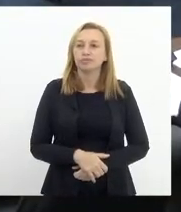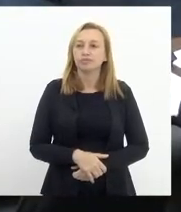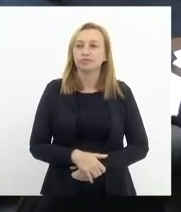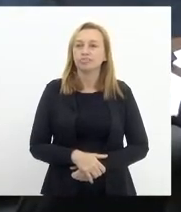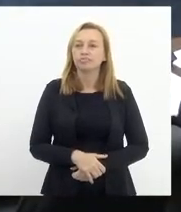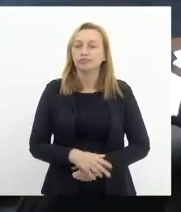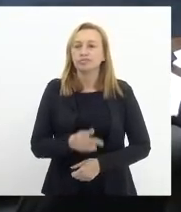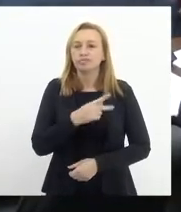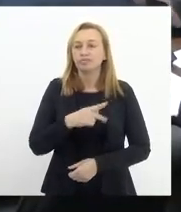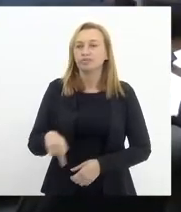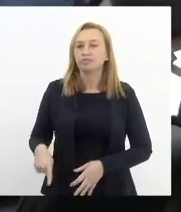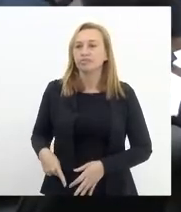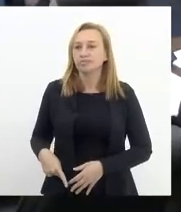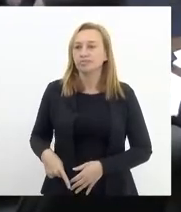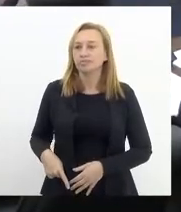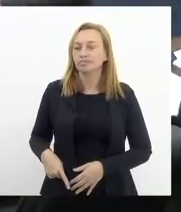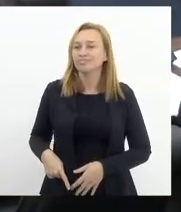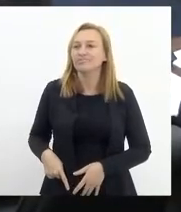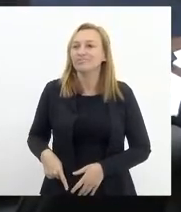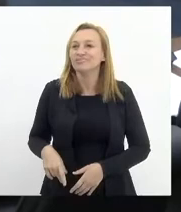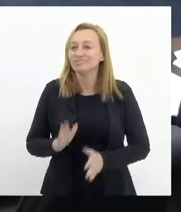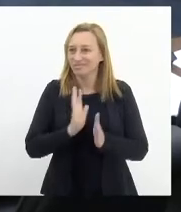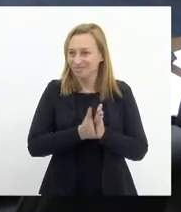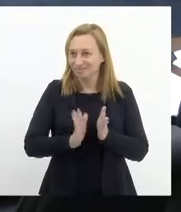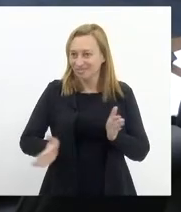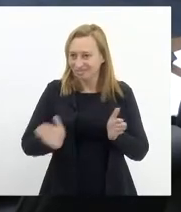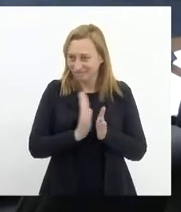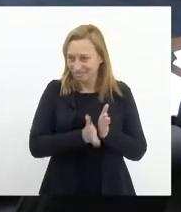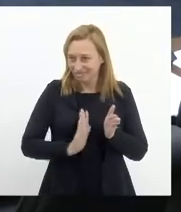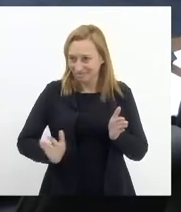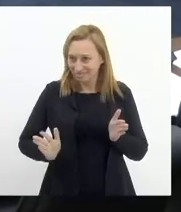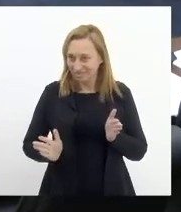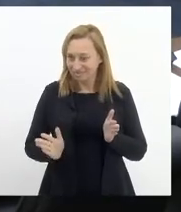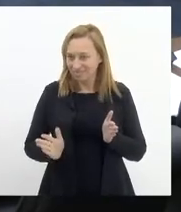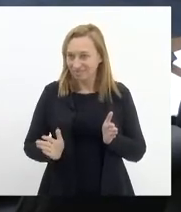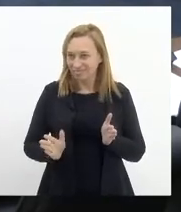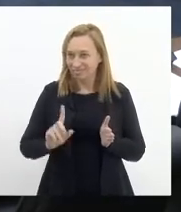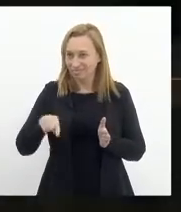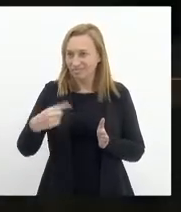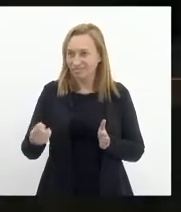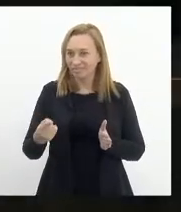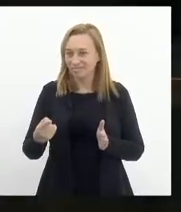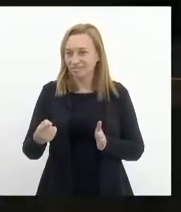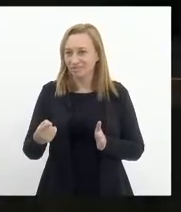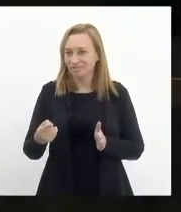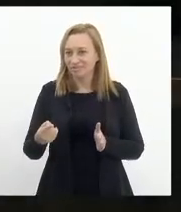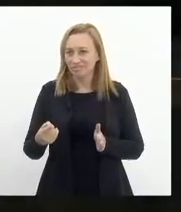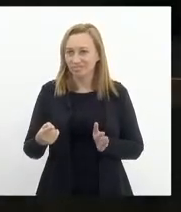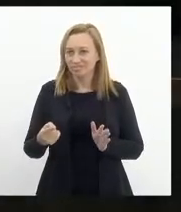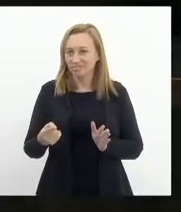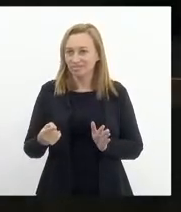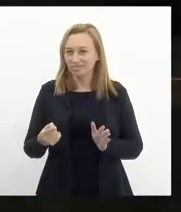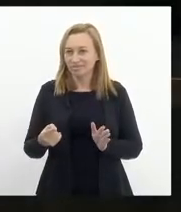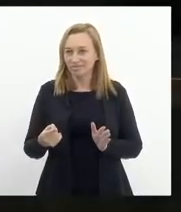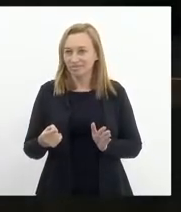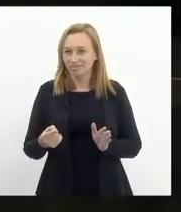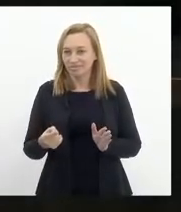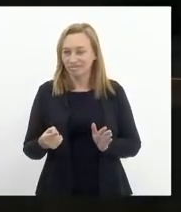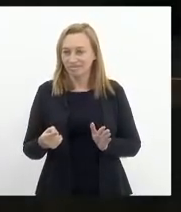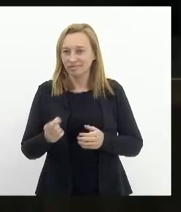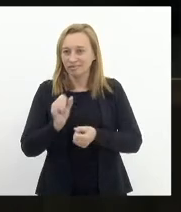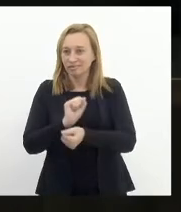Presidente, eu posso fazer um... ou pela ordem, presidente, depois da declaração de voto, por favor? Não, deputada... Não, pela ordem...